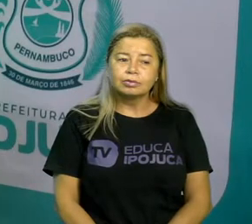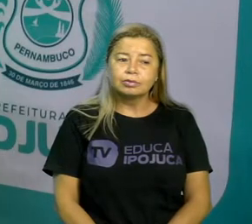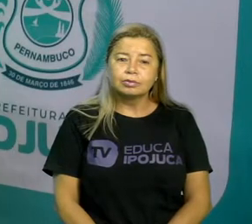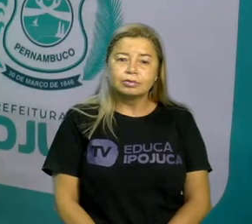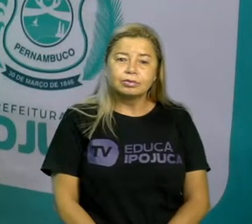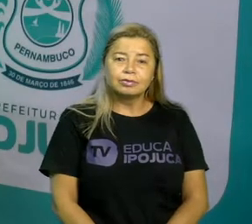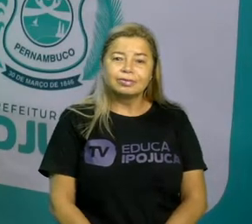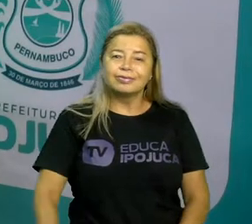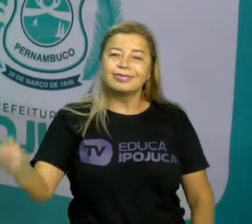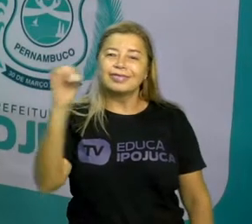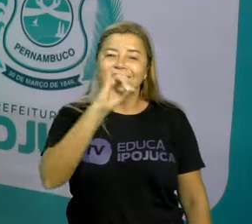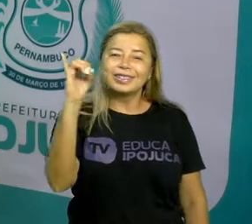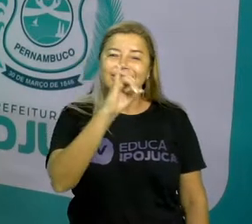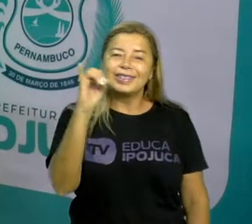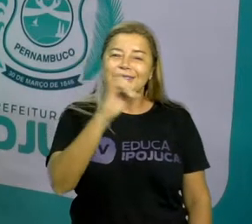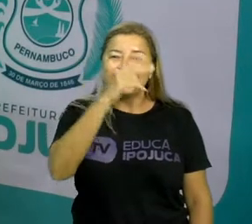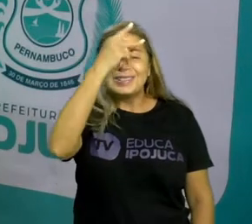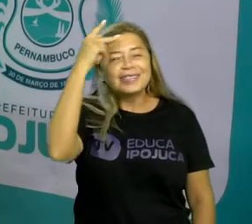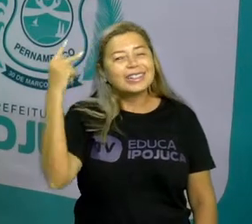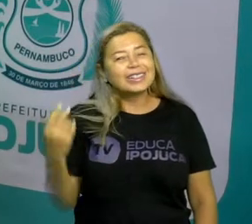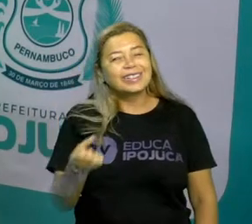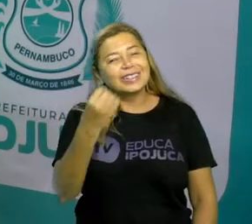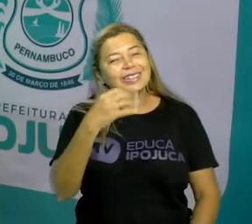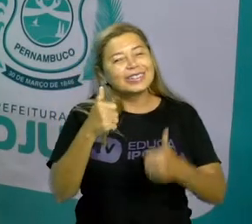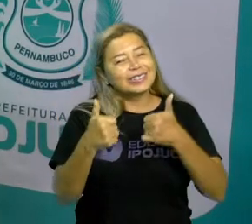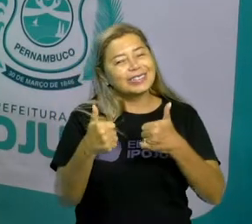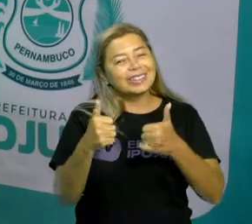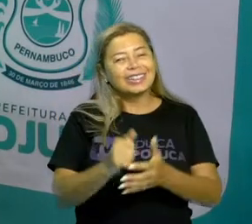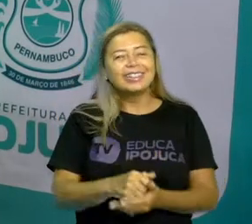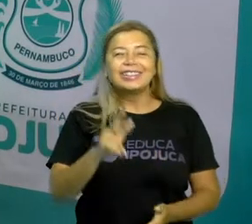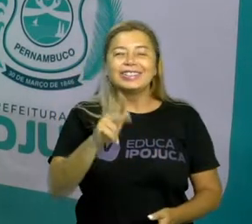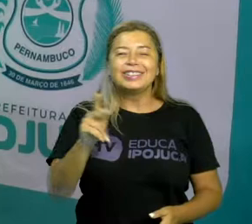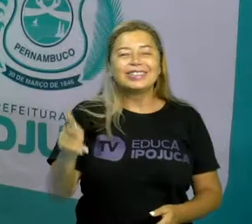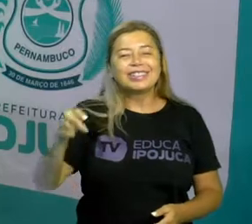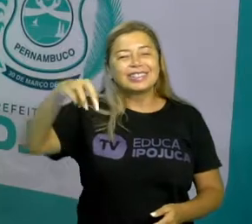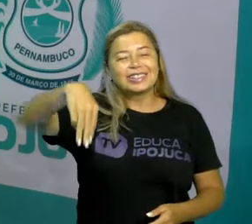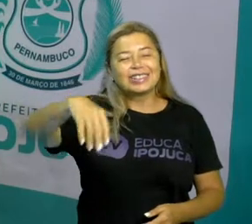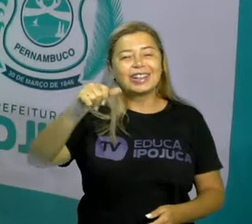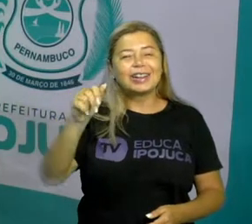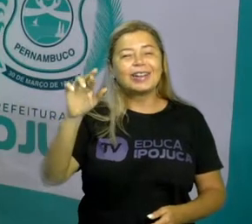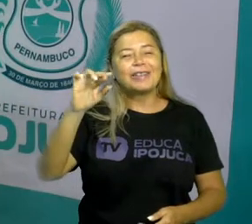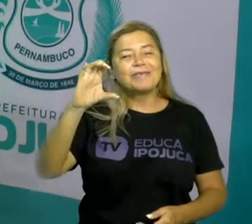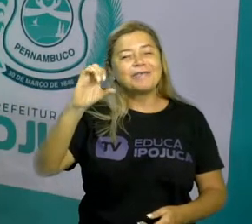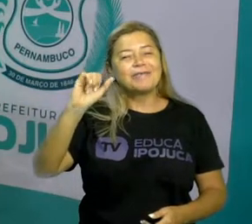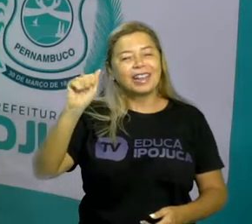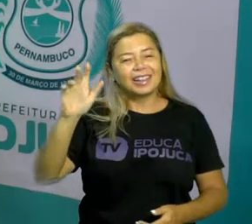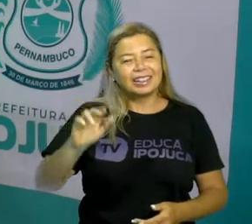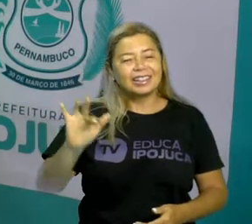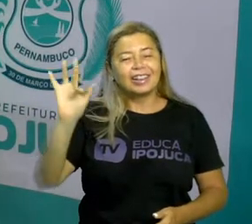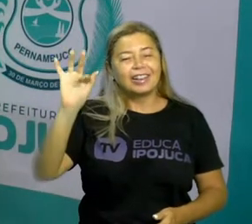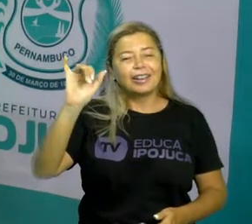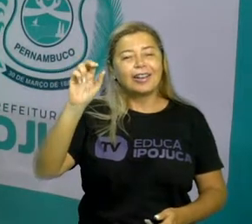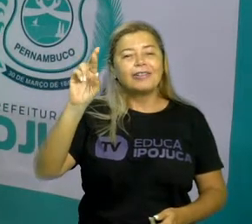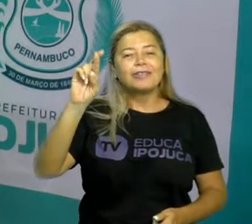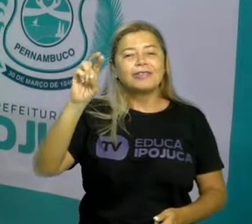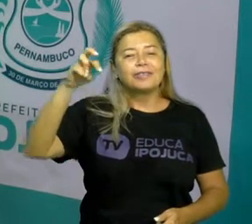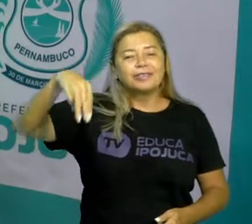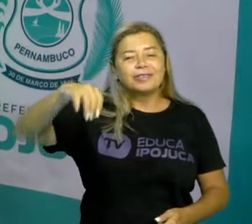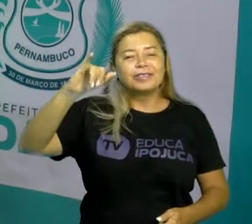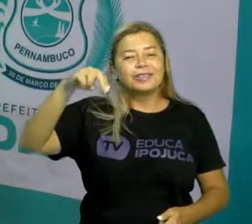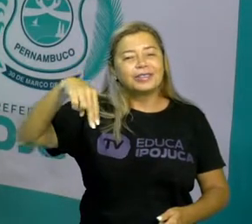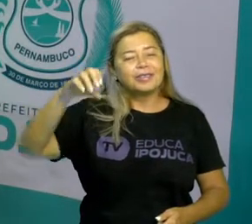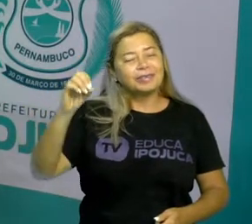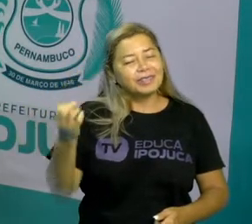Olá pessoal, como vocês estão? Sou professora Márcia Firmino da Rede Municipal do Ensino de Pujuca